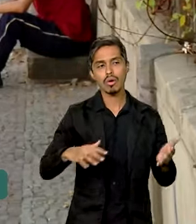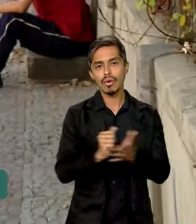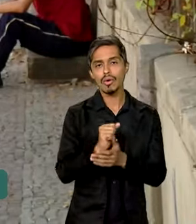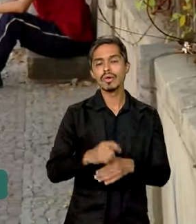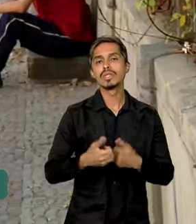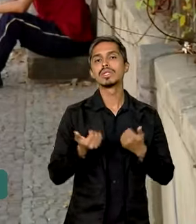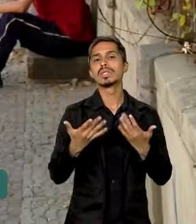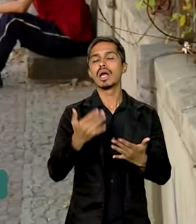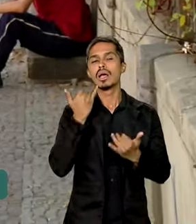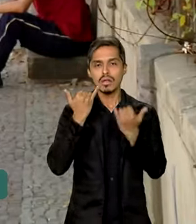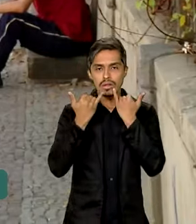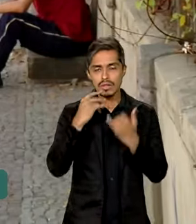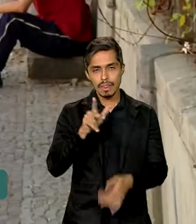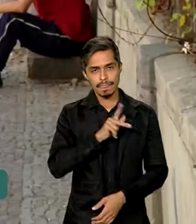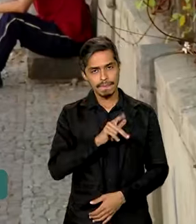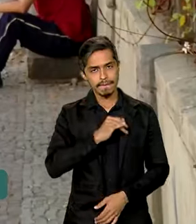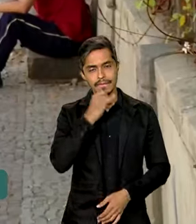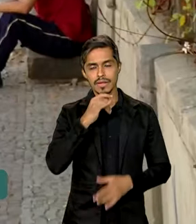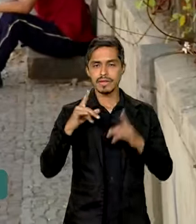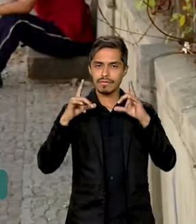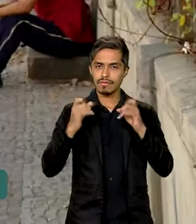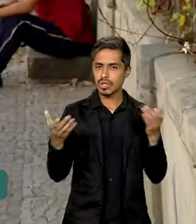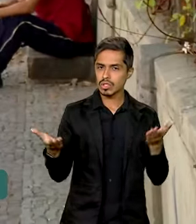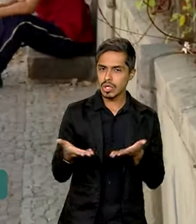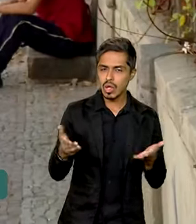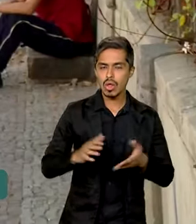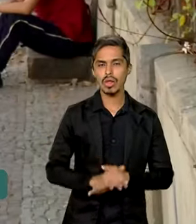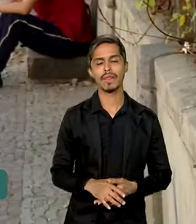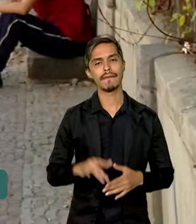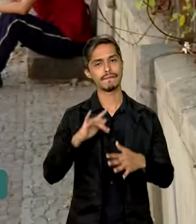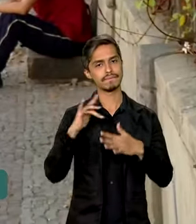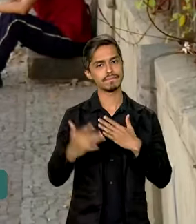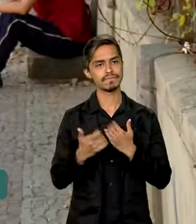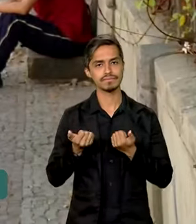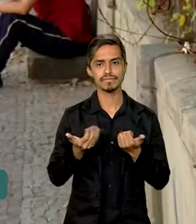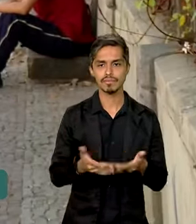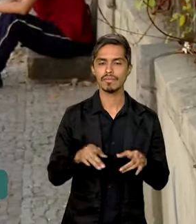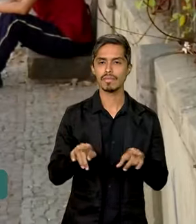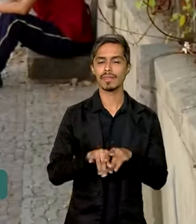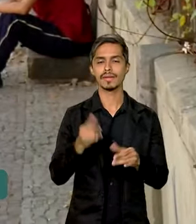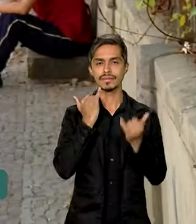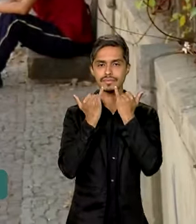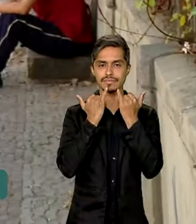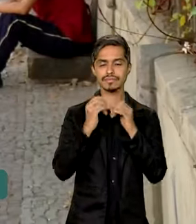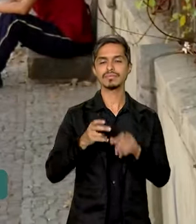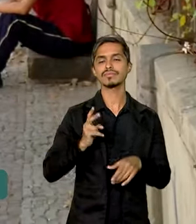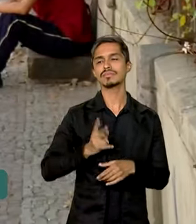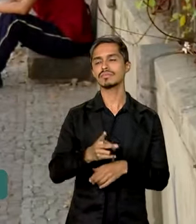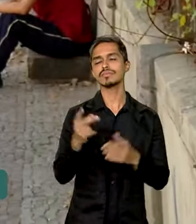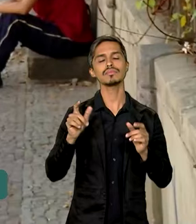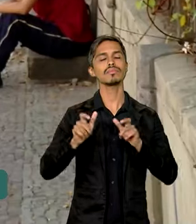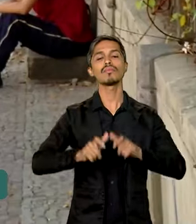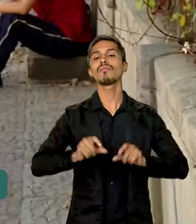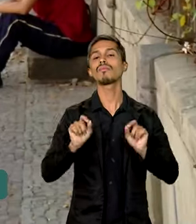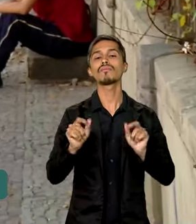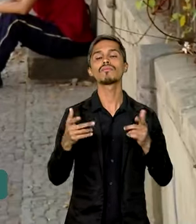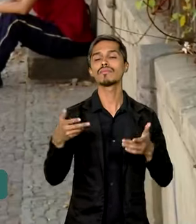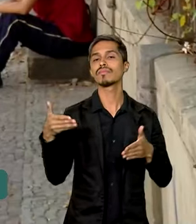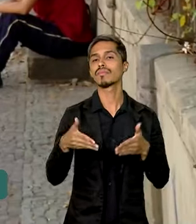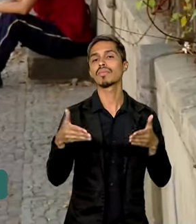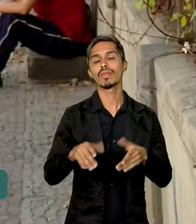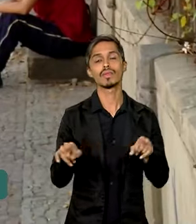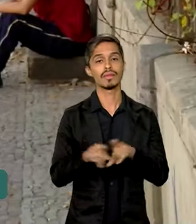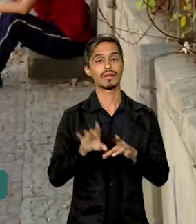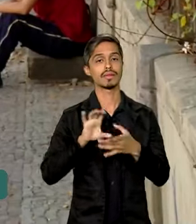fornecer informações pessoais, foto recente, redes sociais, informações sobre rotina e contexto do